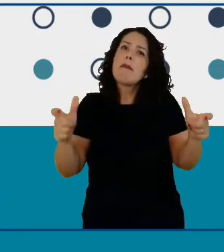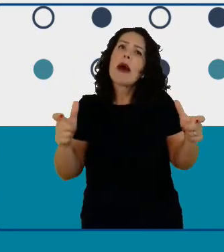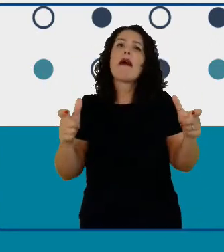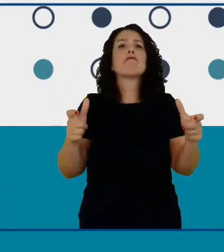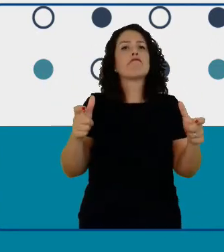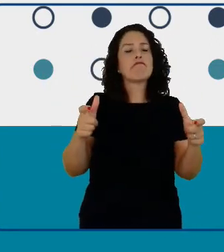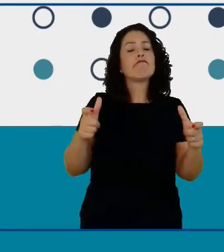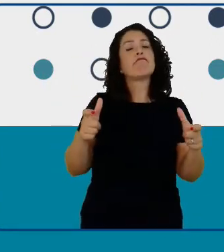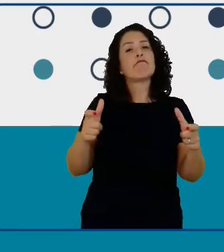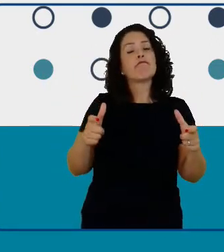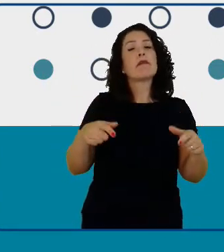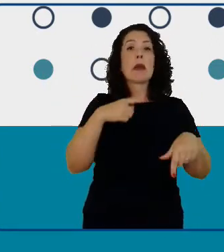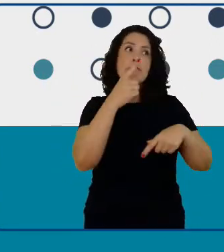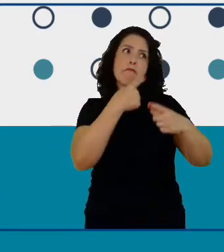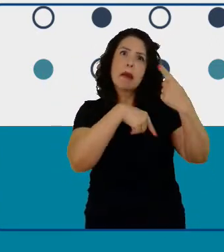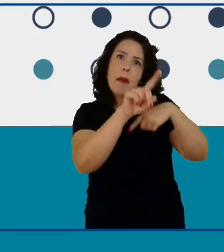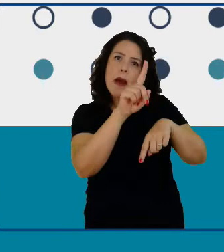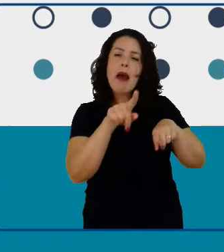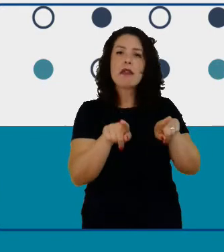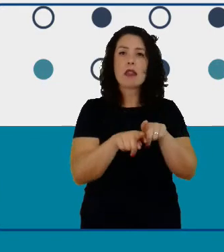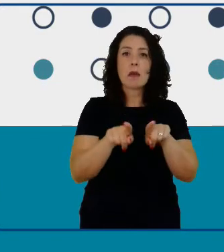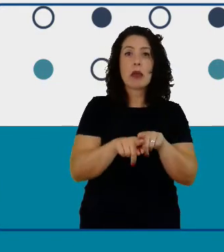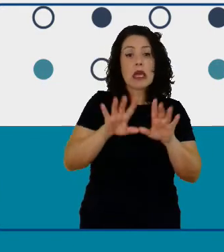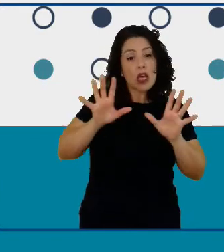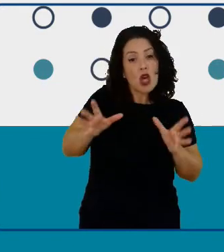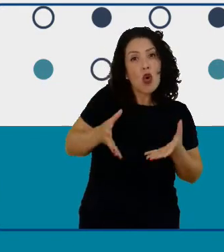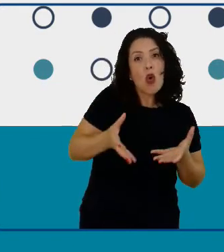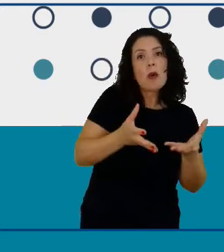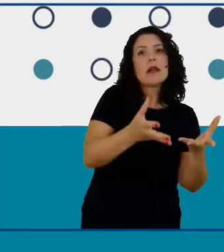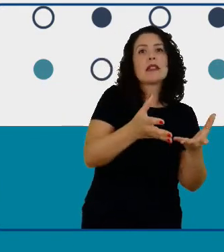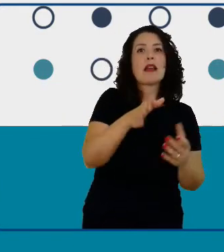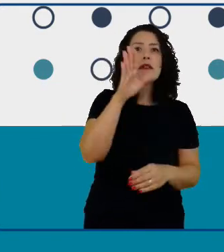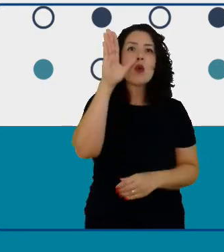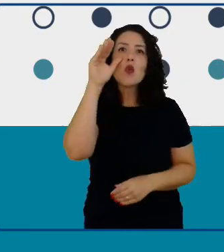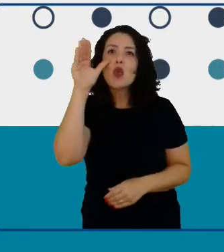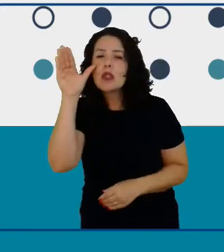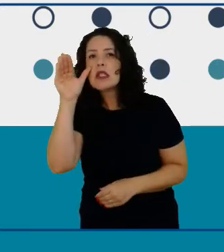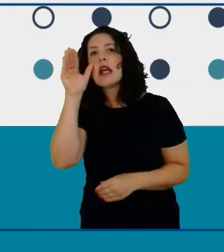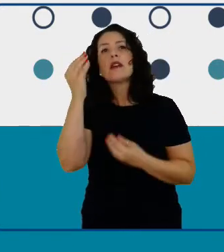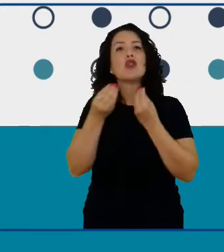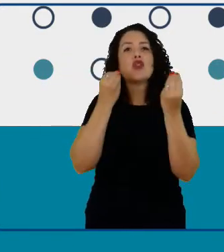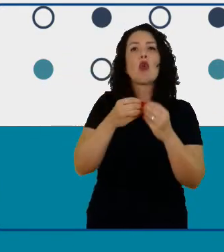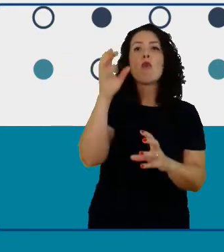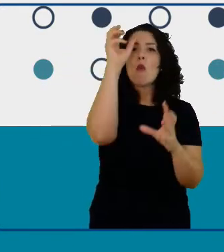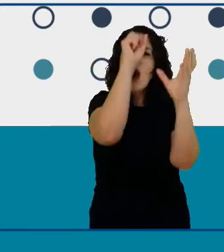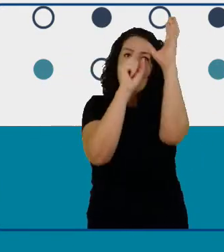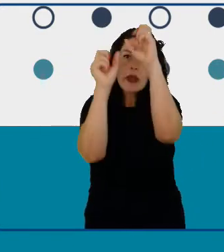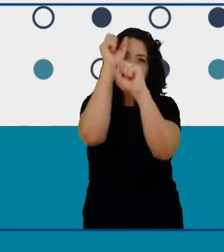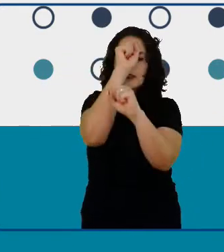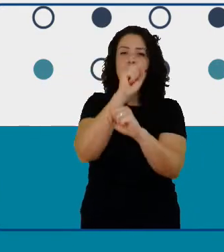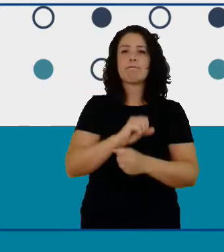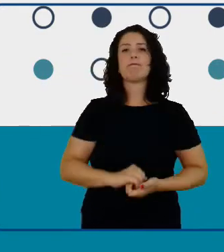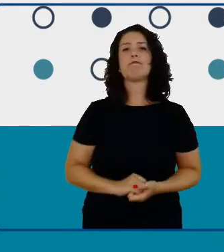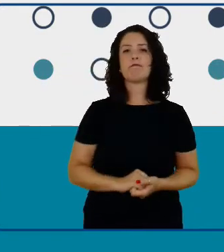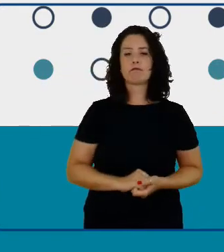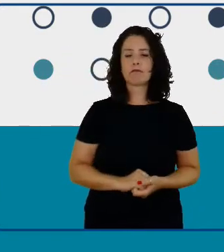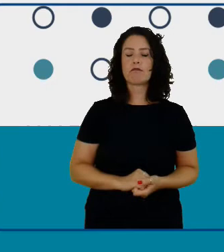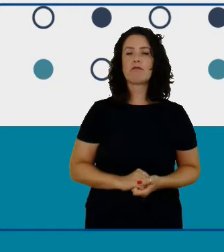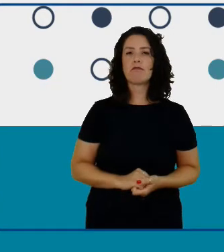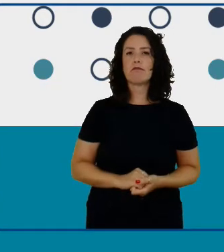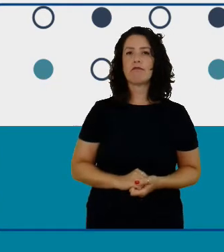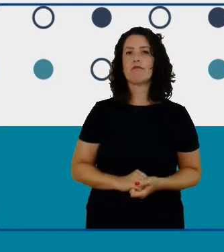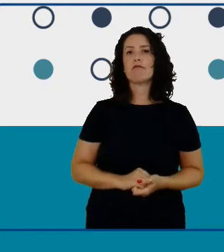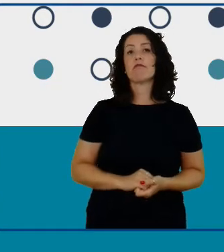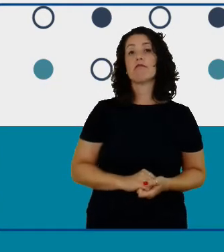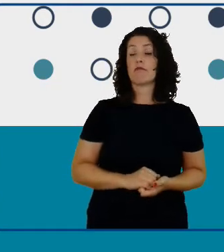fomentarem essa curiosidade os professores dizem que é